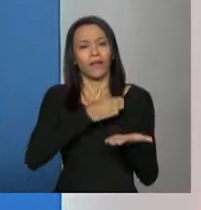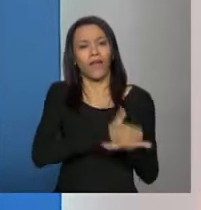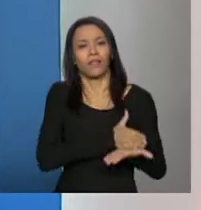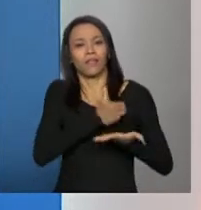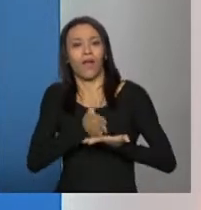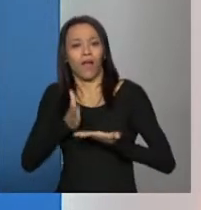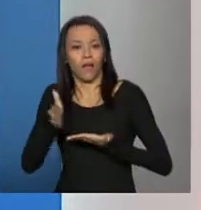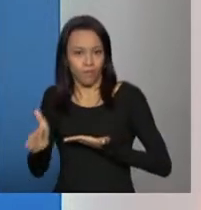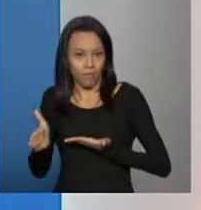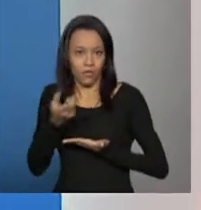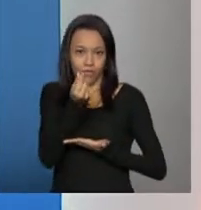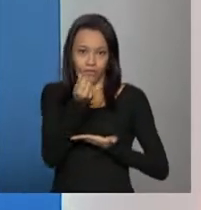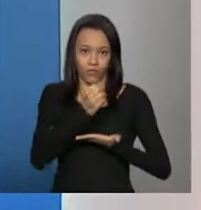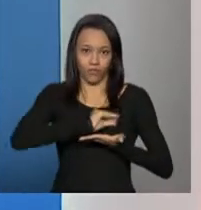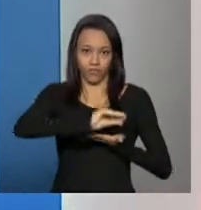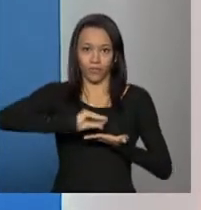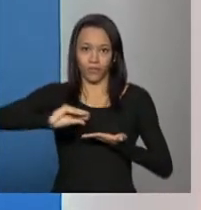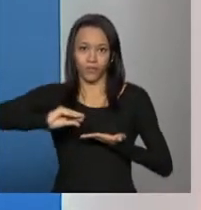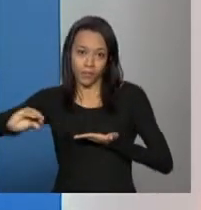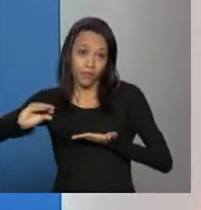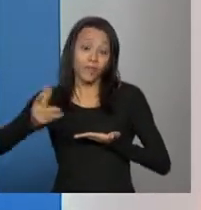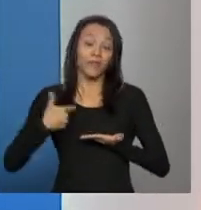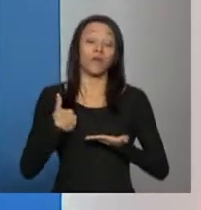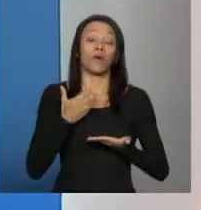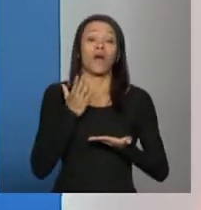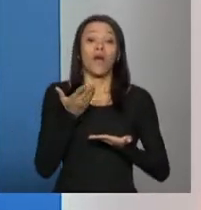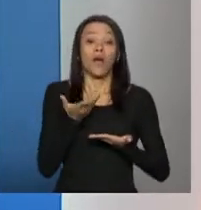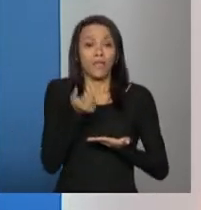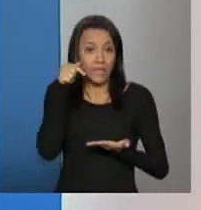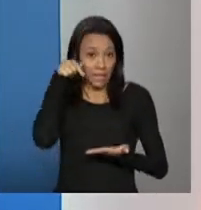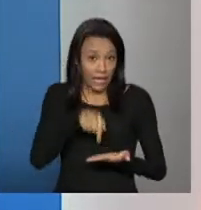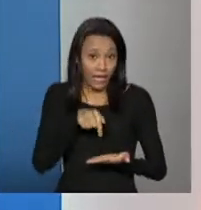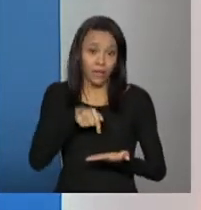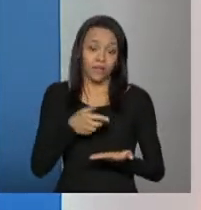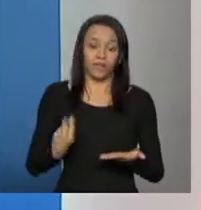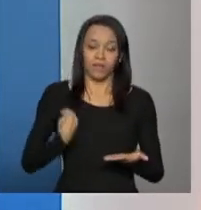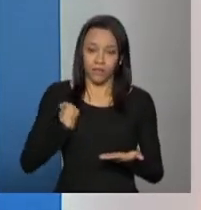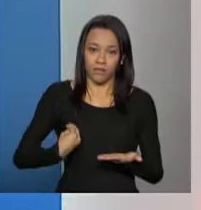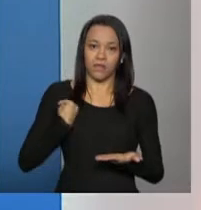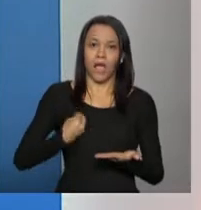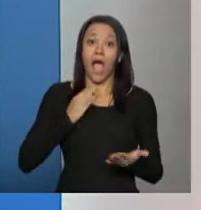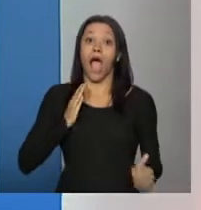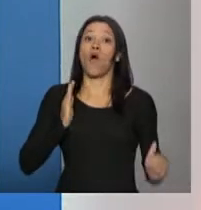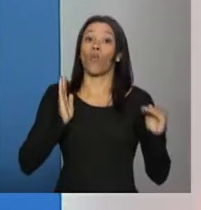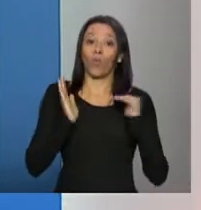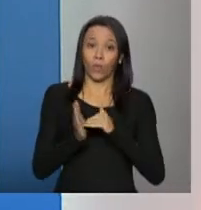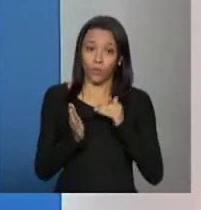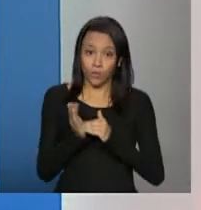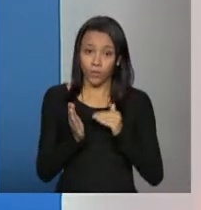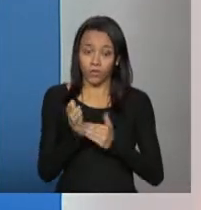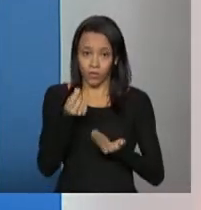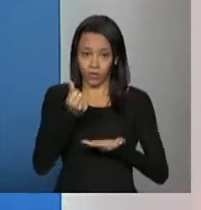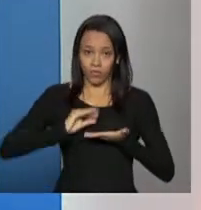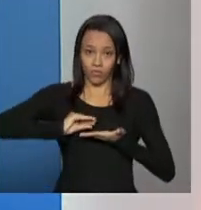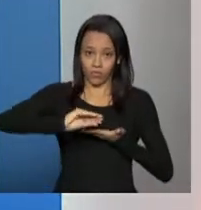financiamento, né? Então, os valores foram sendo escalonados. Nesse momento, que é a última etapa, vai ser pago o valor